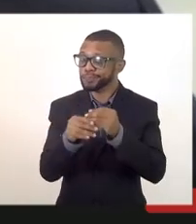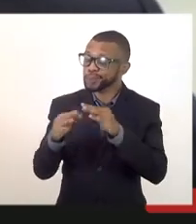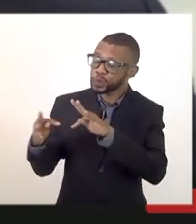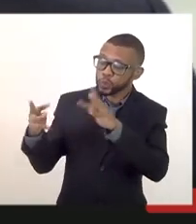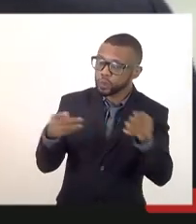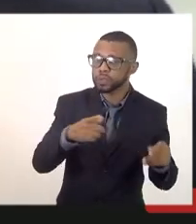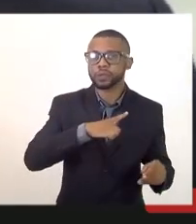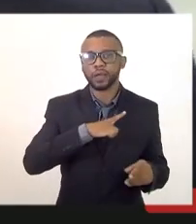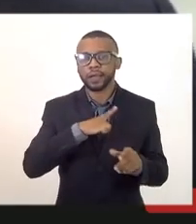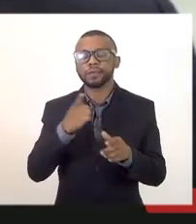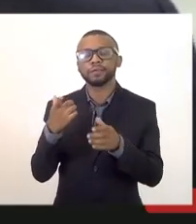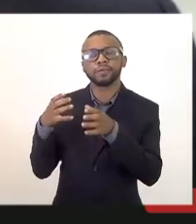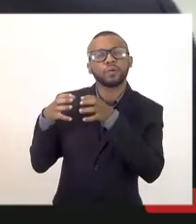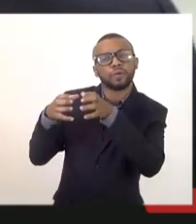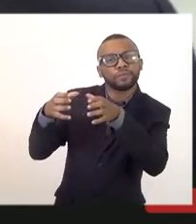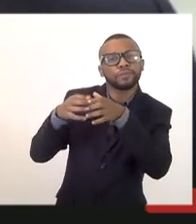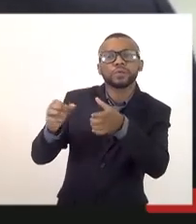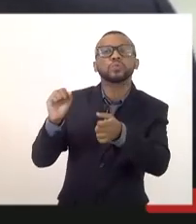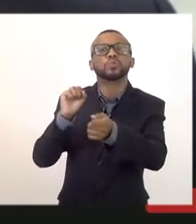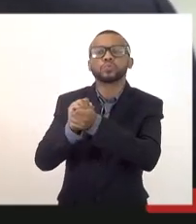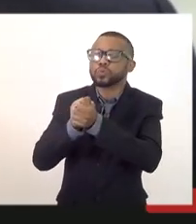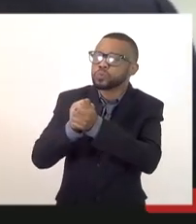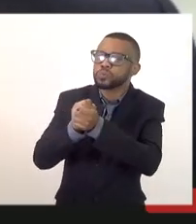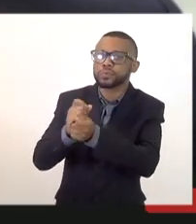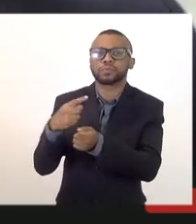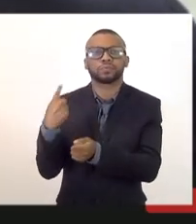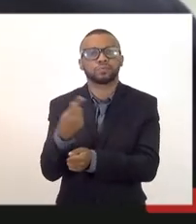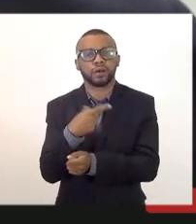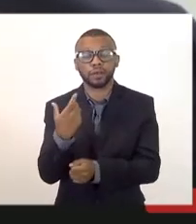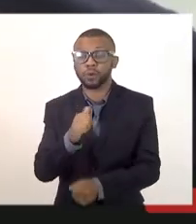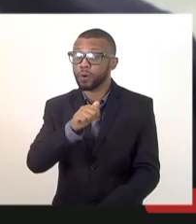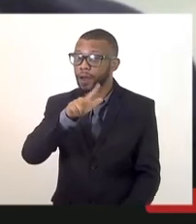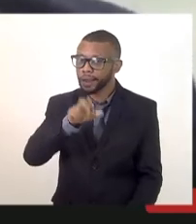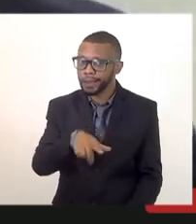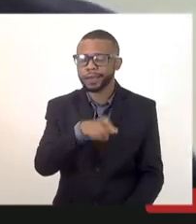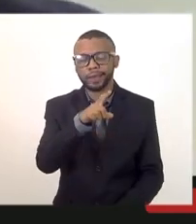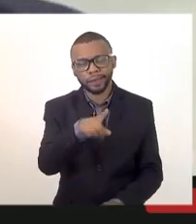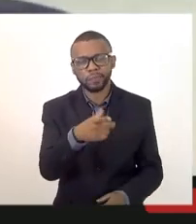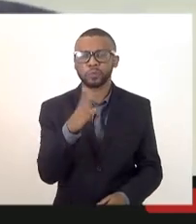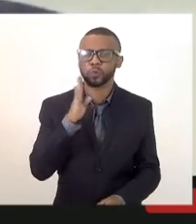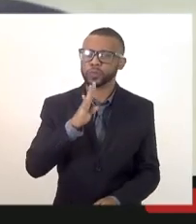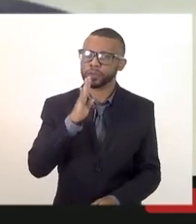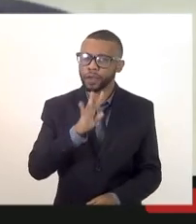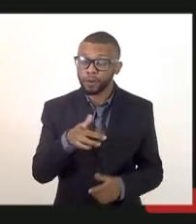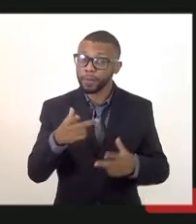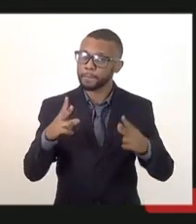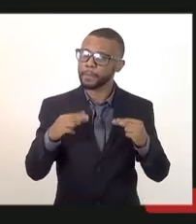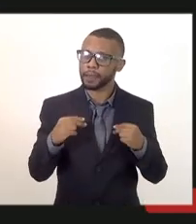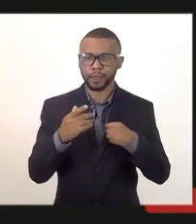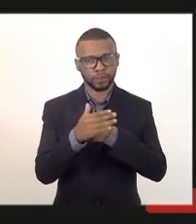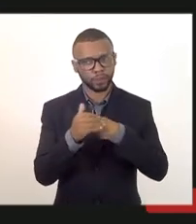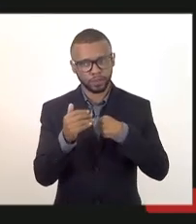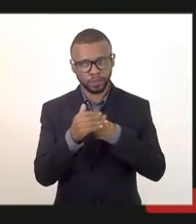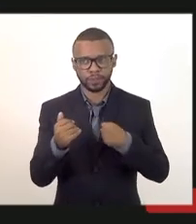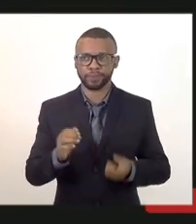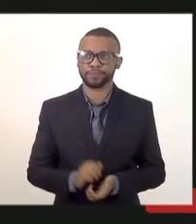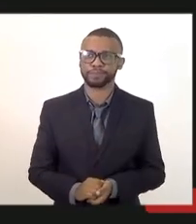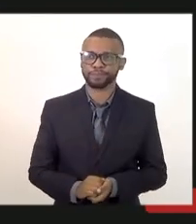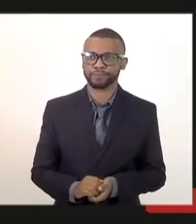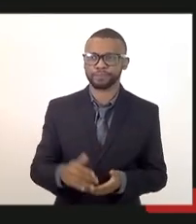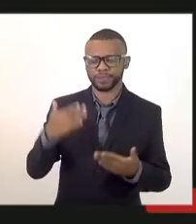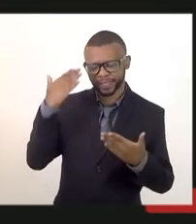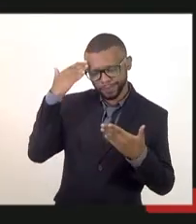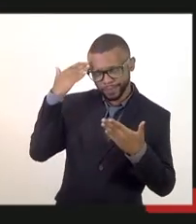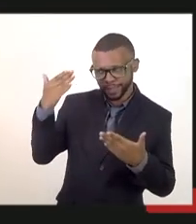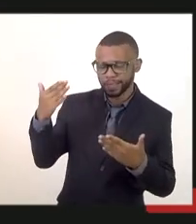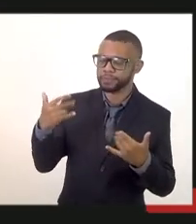convivido muito com a gente e o Alan é um cara muito bacana que merece nosso carinho obrigado deputado será uma honra servir nessa corporação